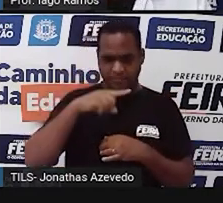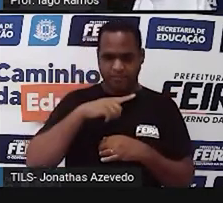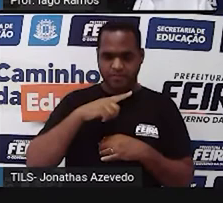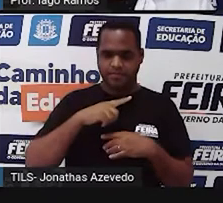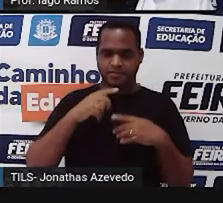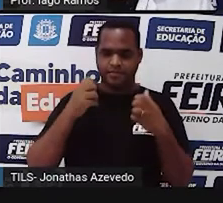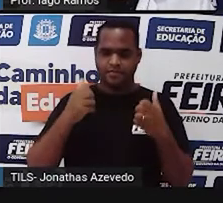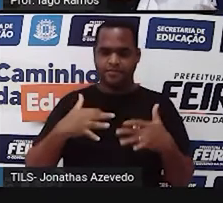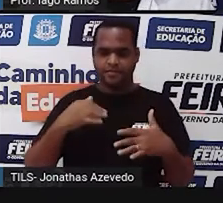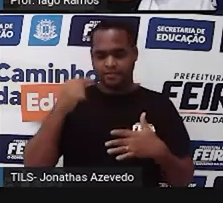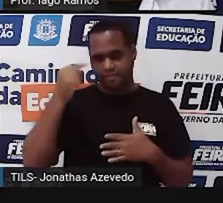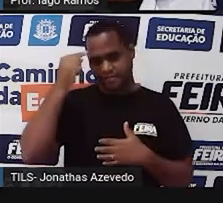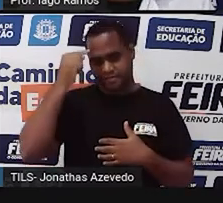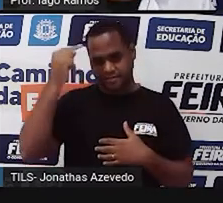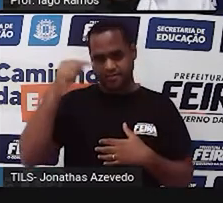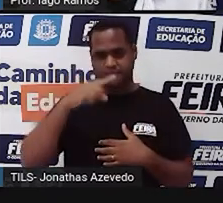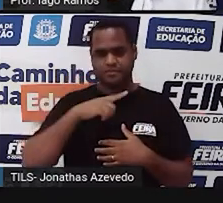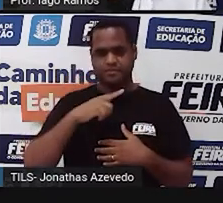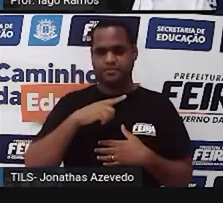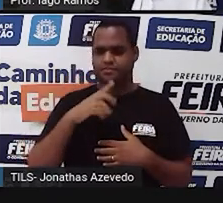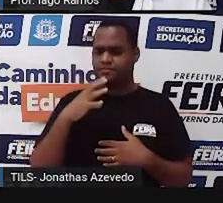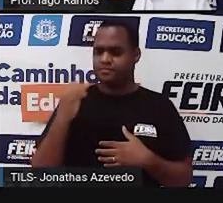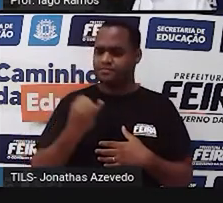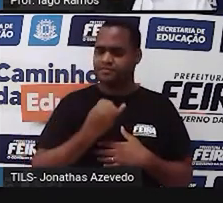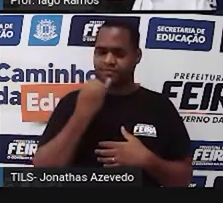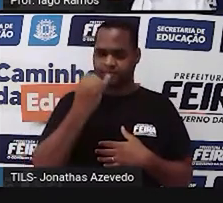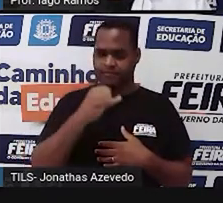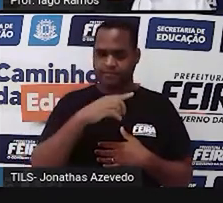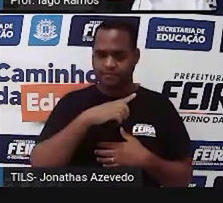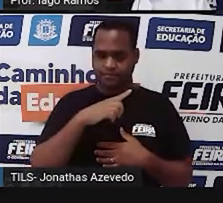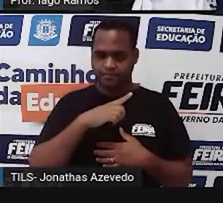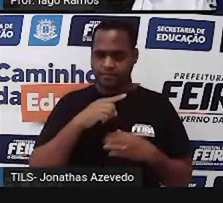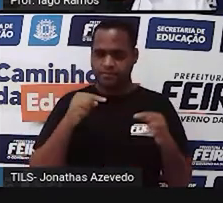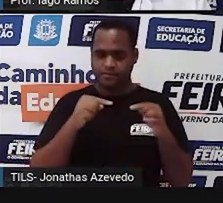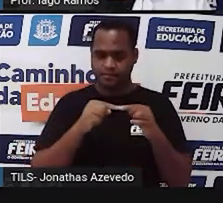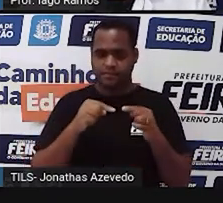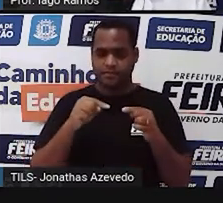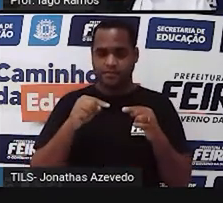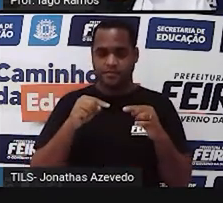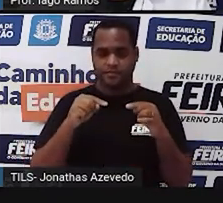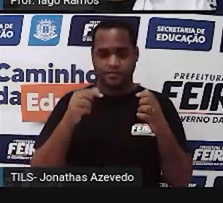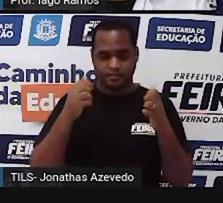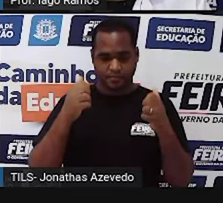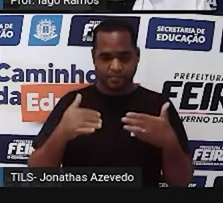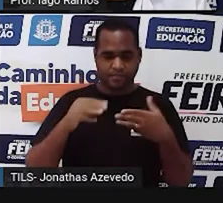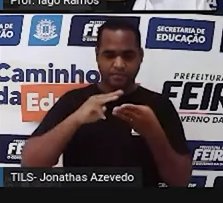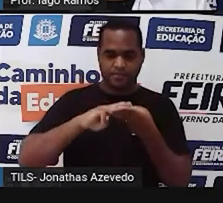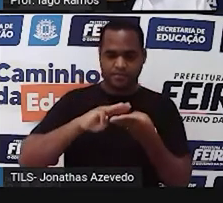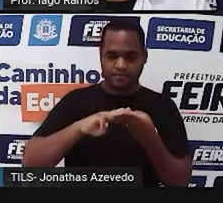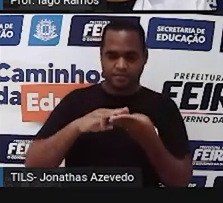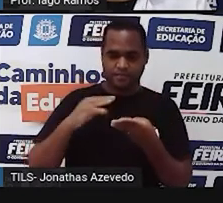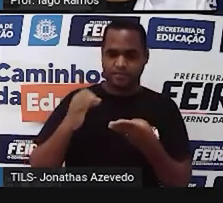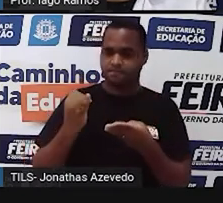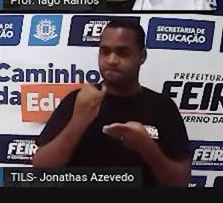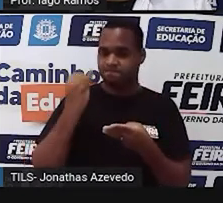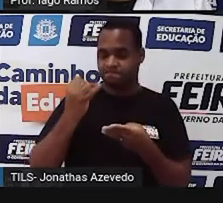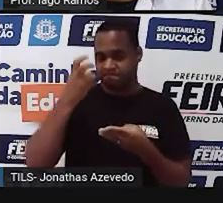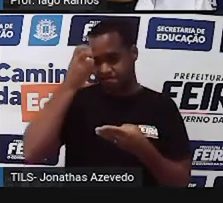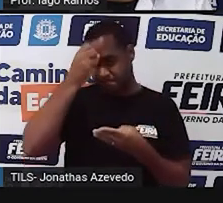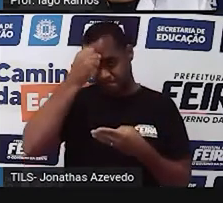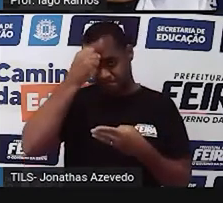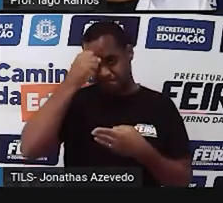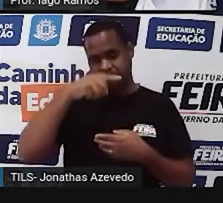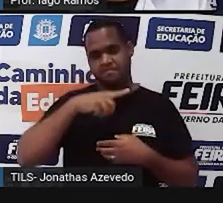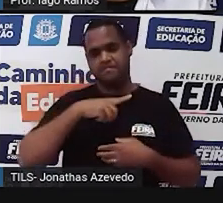sobre esse importante, né, objeto de estudo da matemática, que é a aprendizagem. Então, vamos